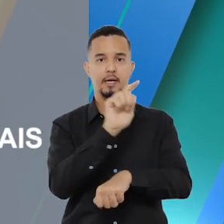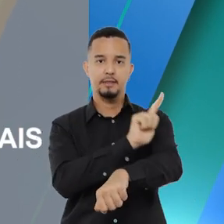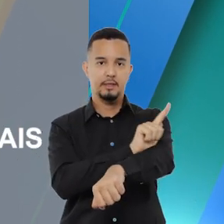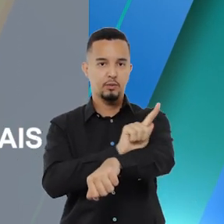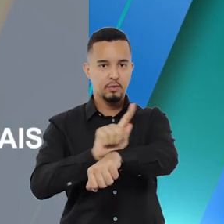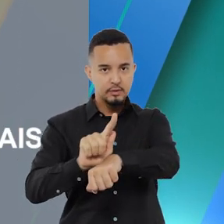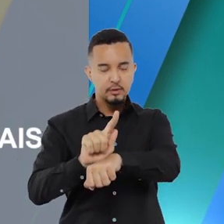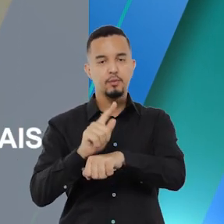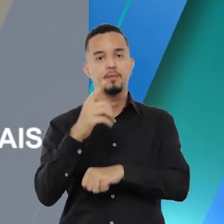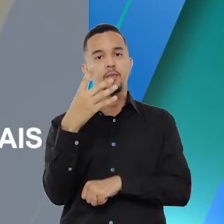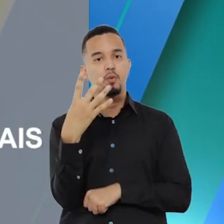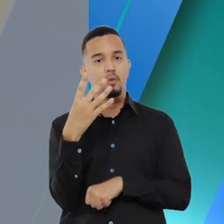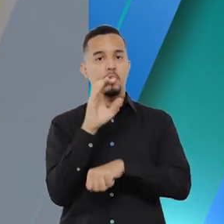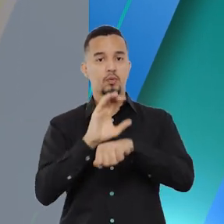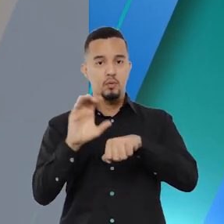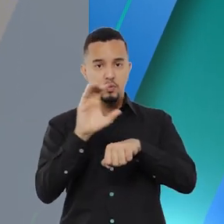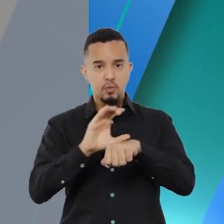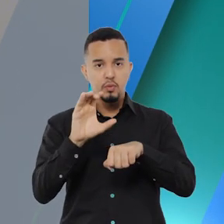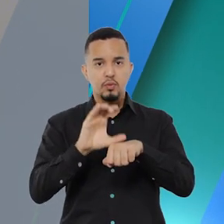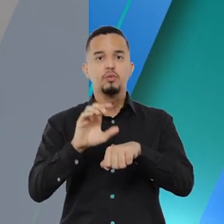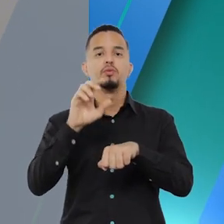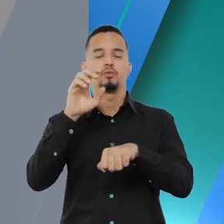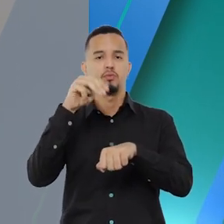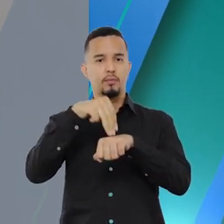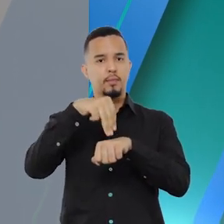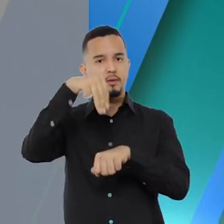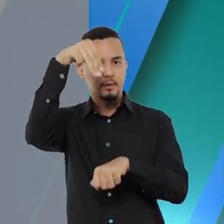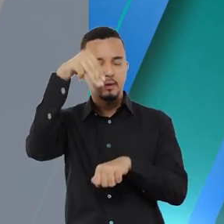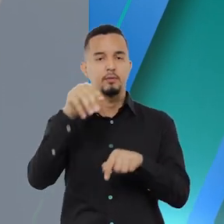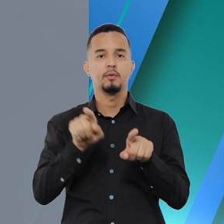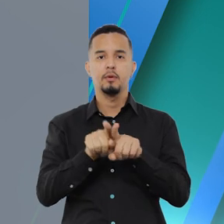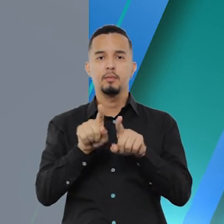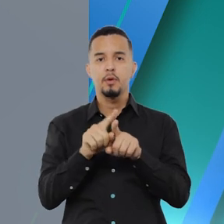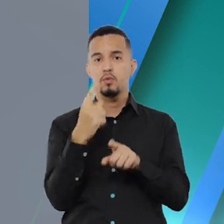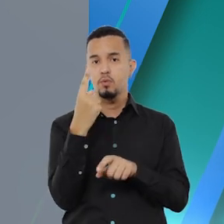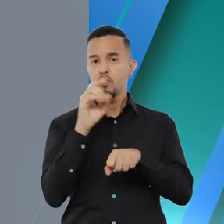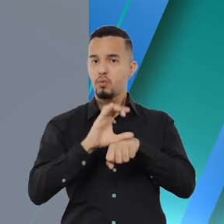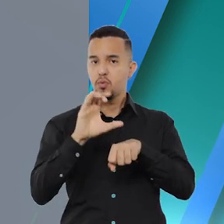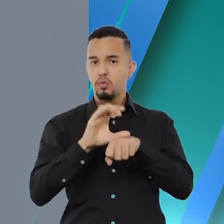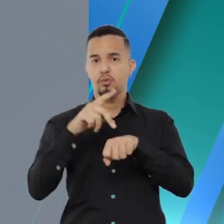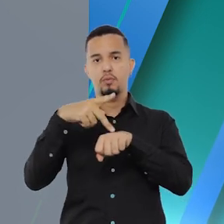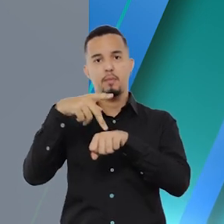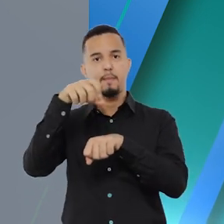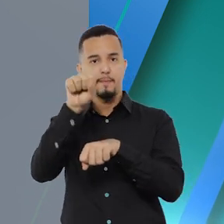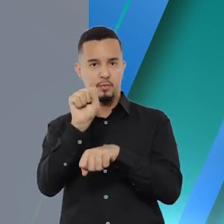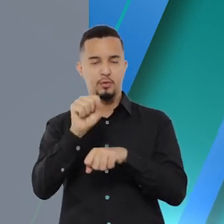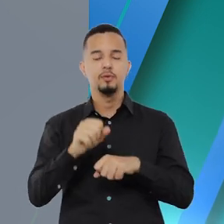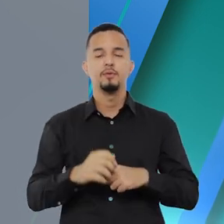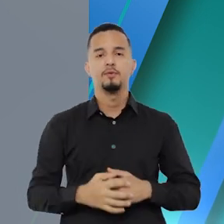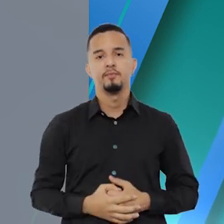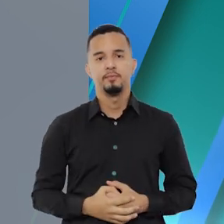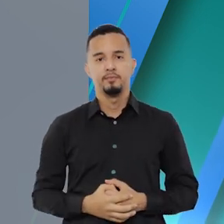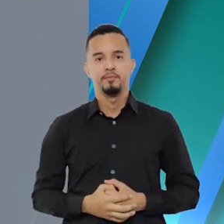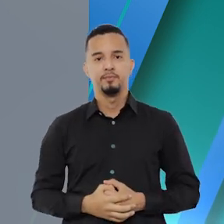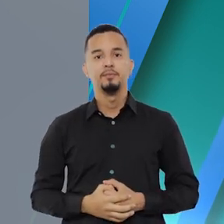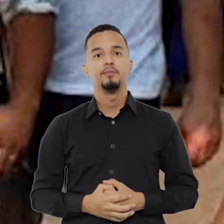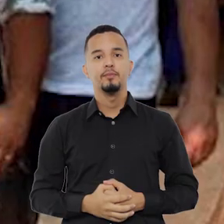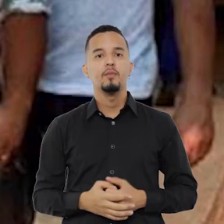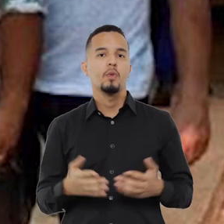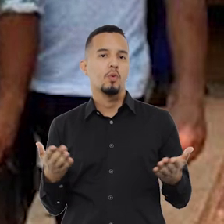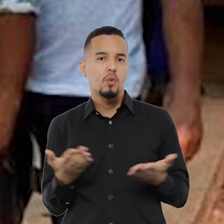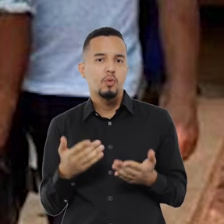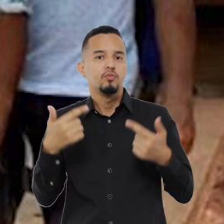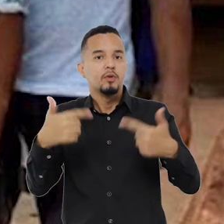graduação e 4 cursos de pós-graduação estricto senso e 1 curso de pós-graduação lato senso.